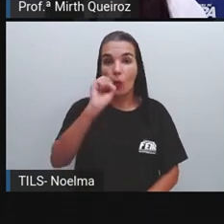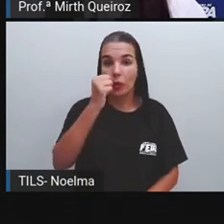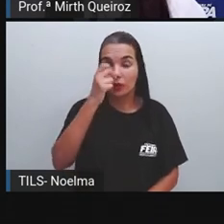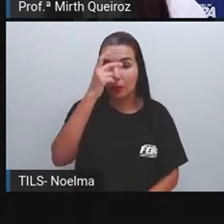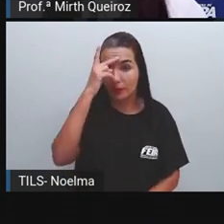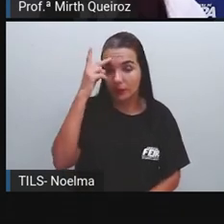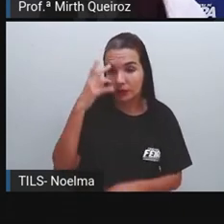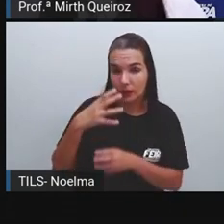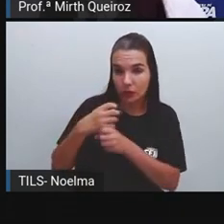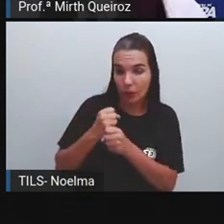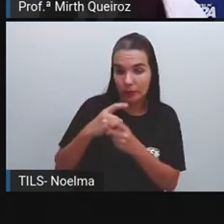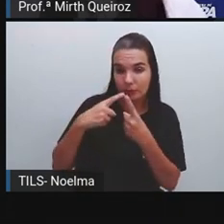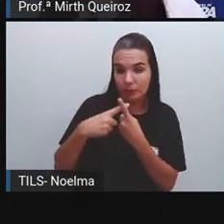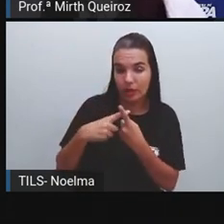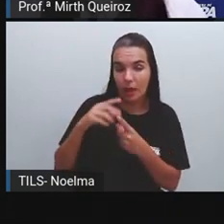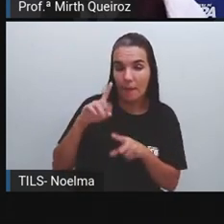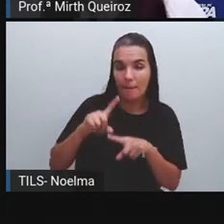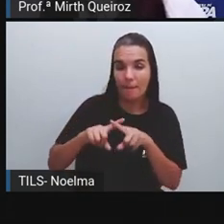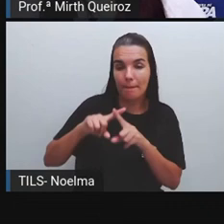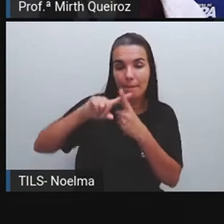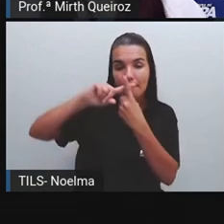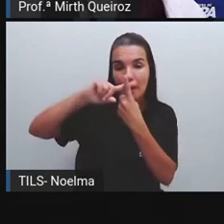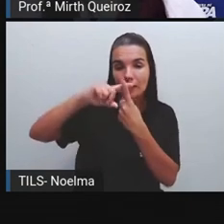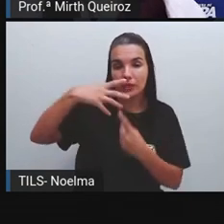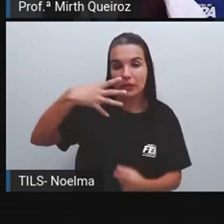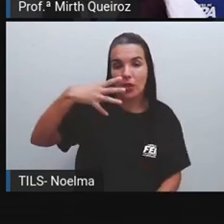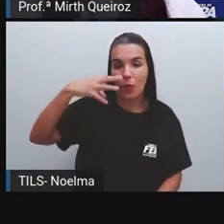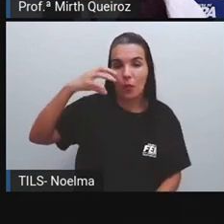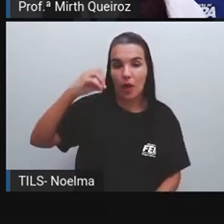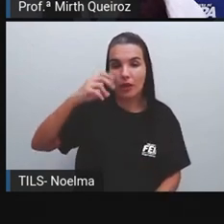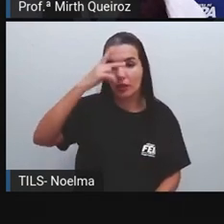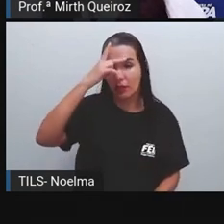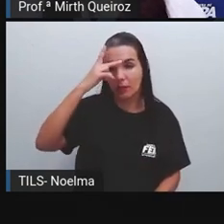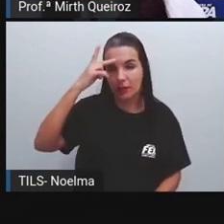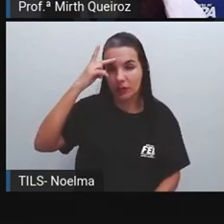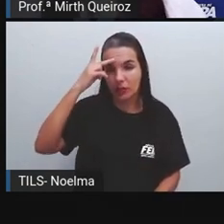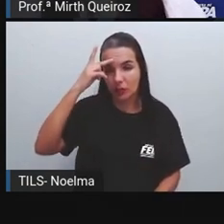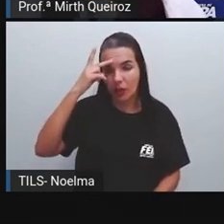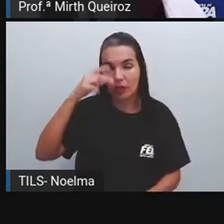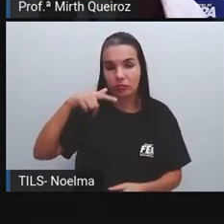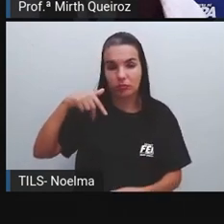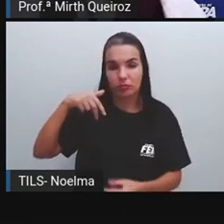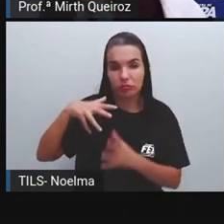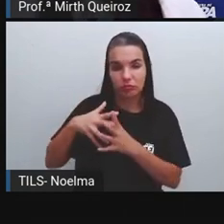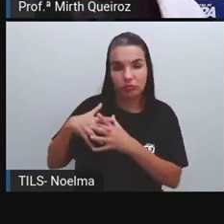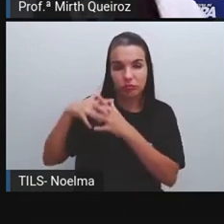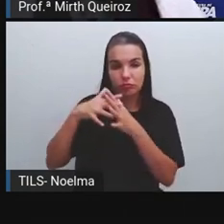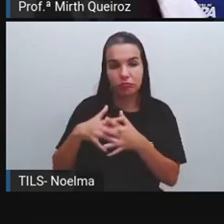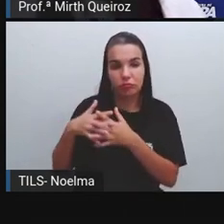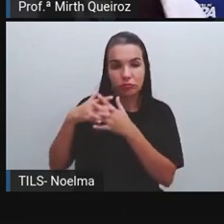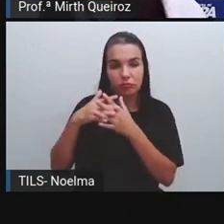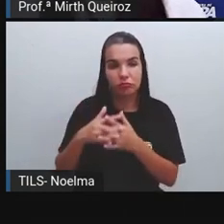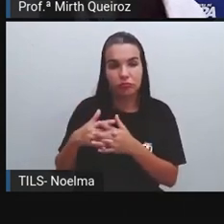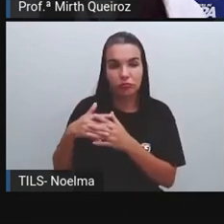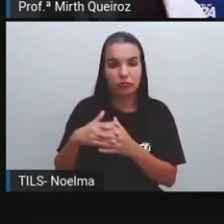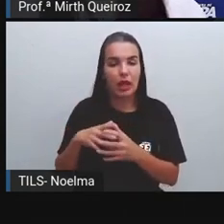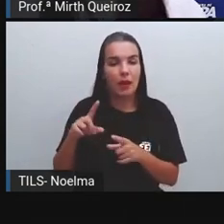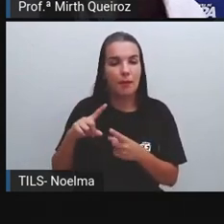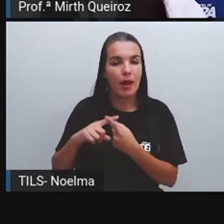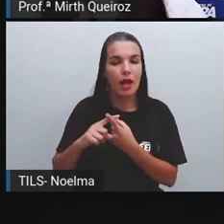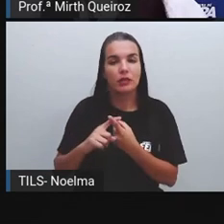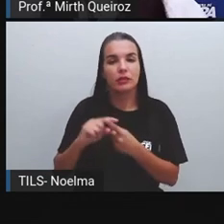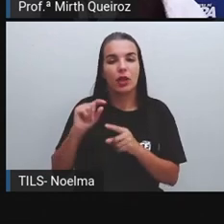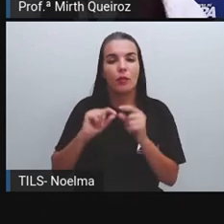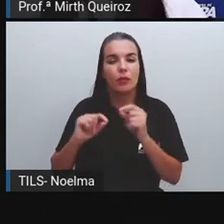mais 40 pessoas aí responderam o caminhão, caminhão, mais